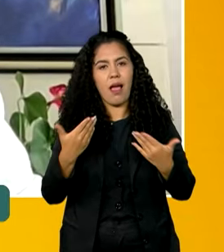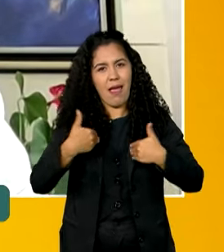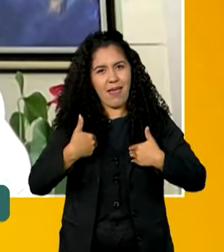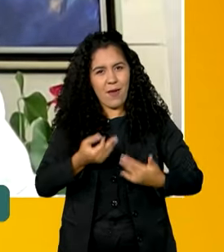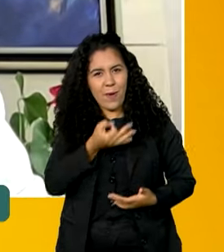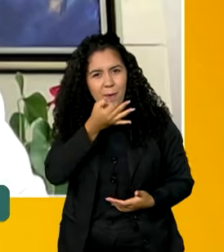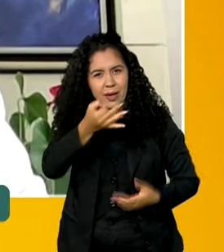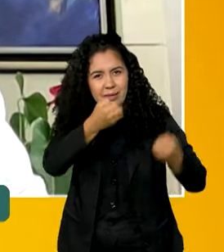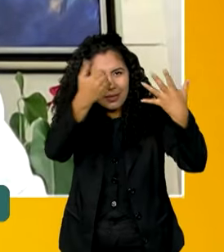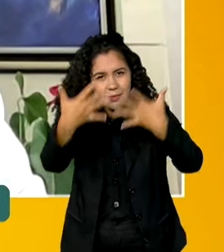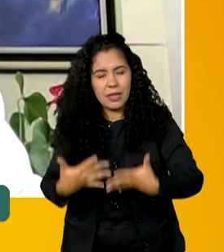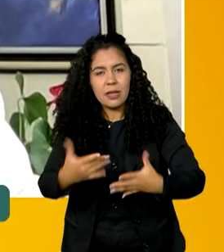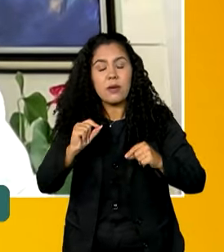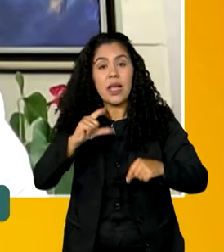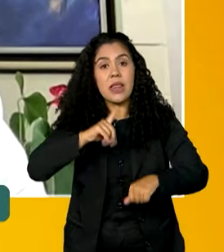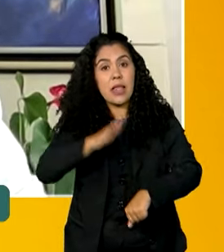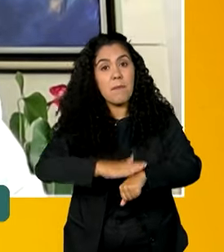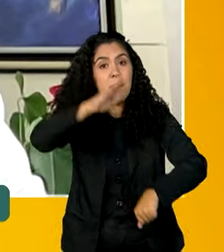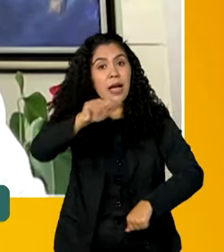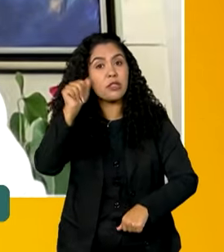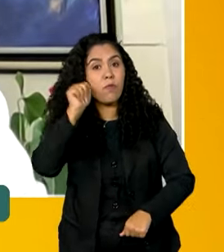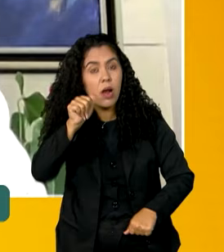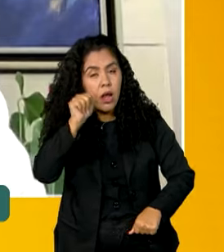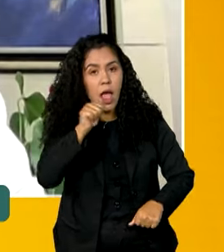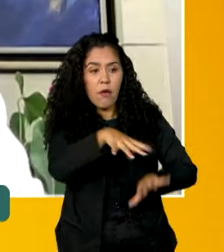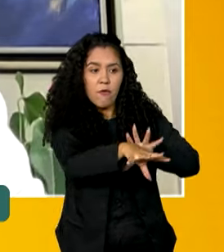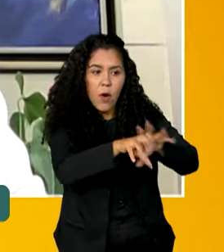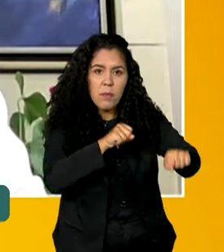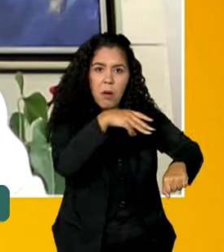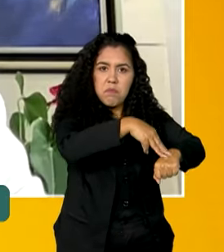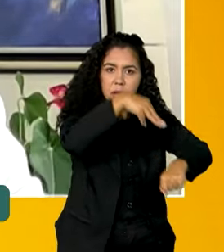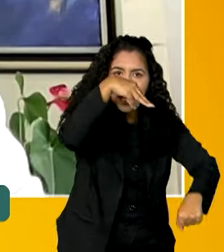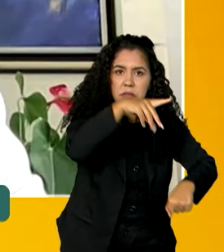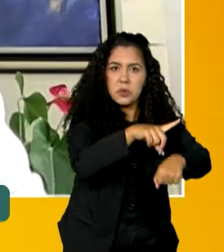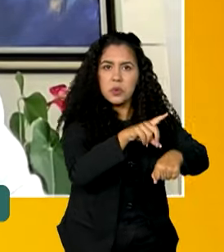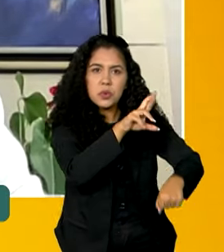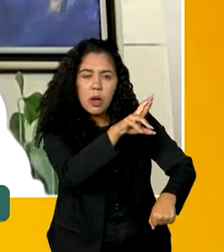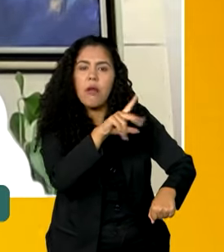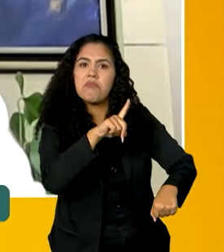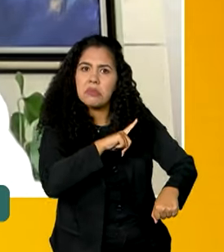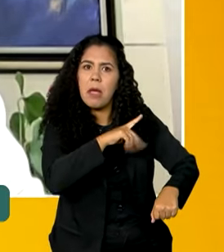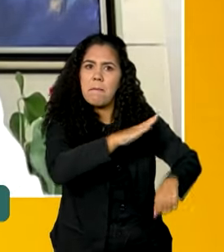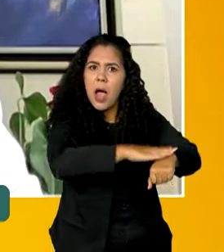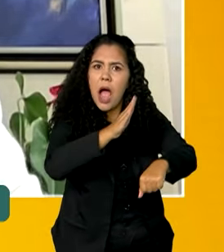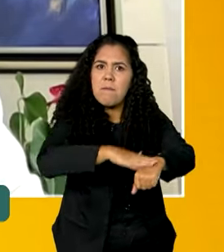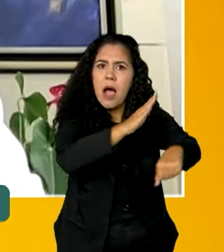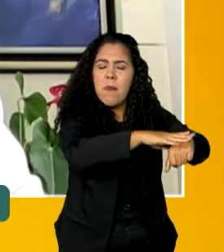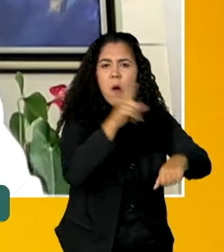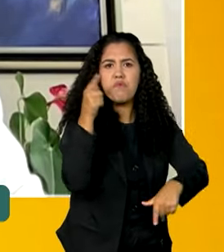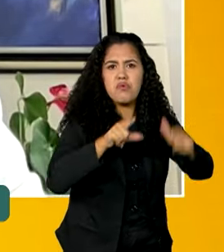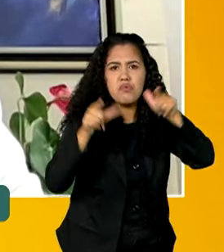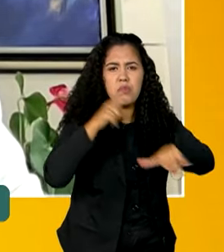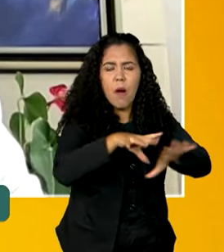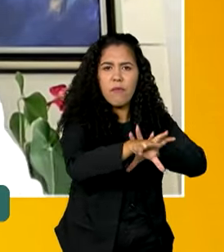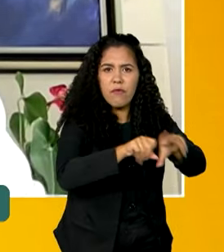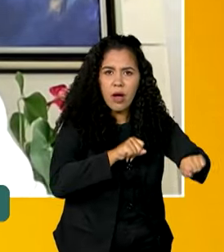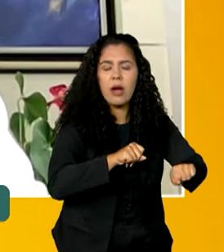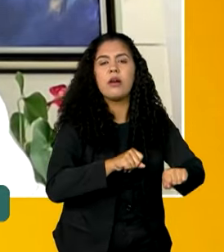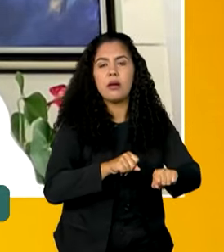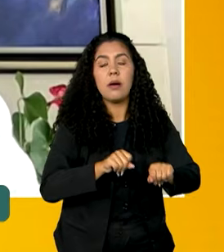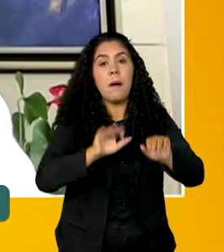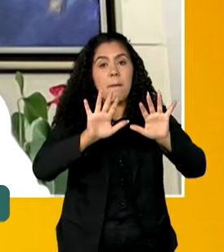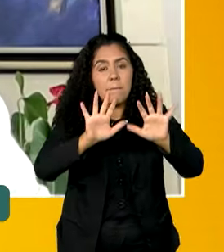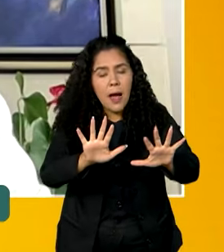que nós temos mais mulheres mestres, mais mulheres doutoras, na maior parte das áreas do conhecimento.